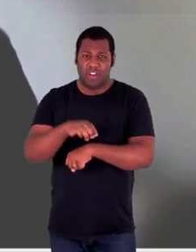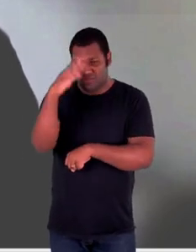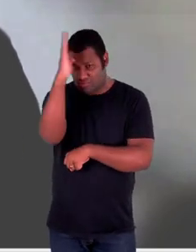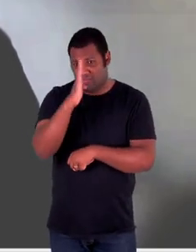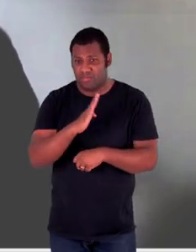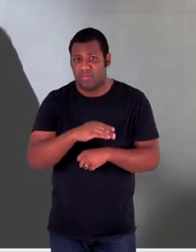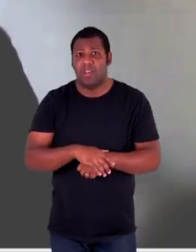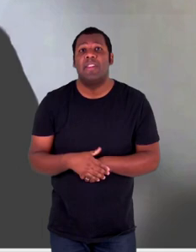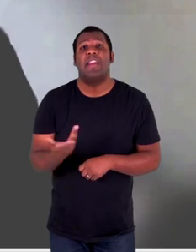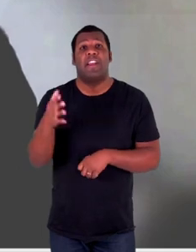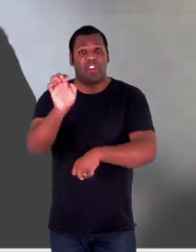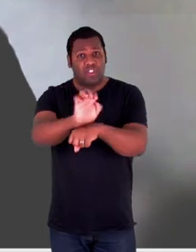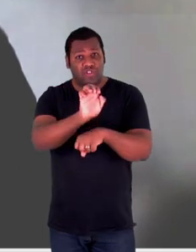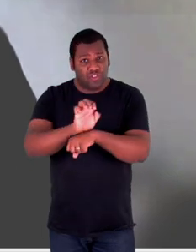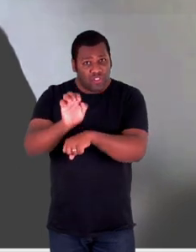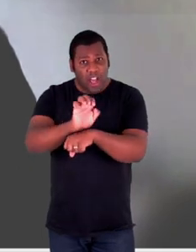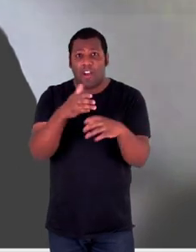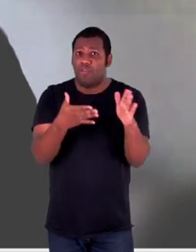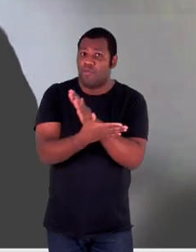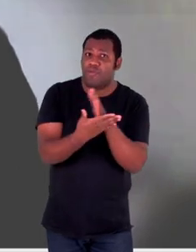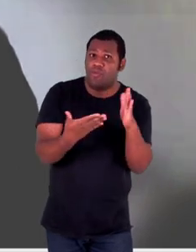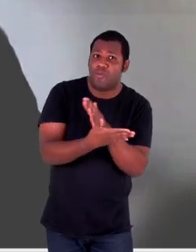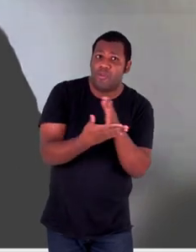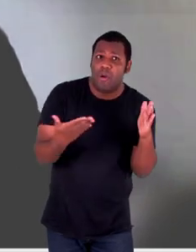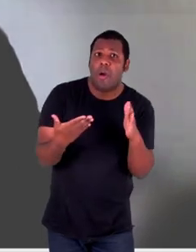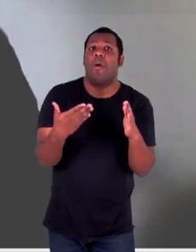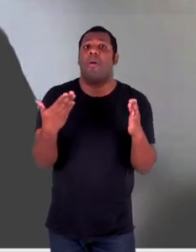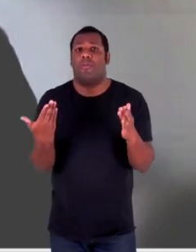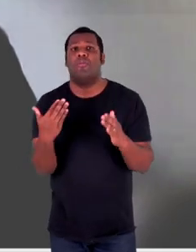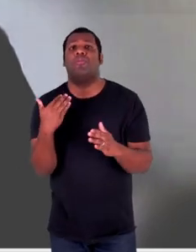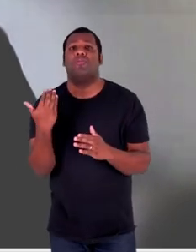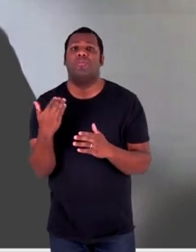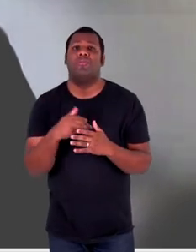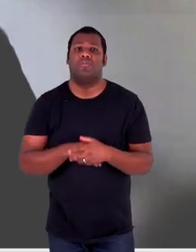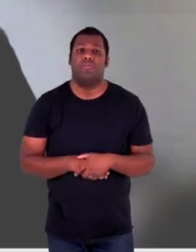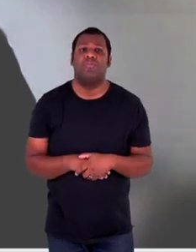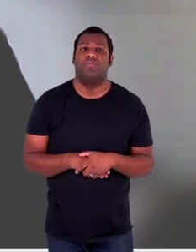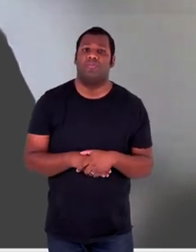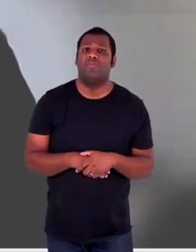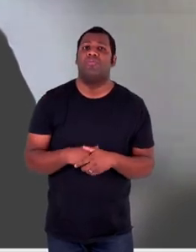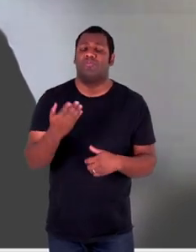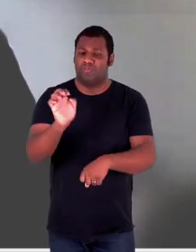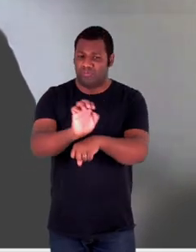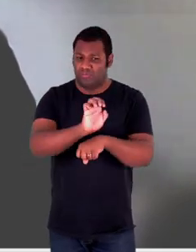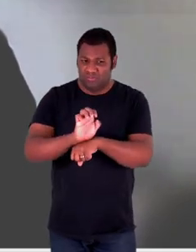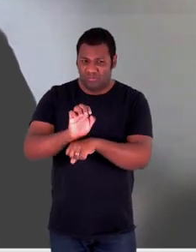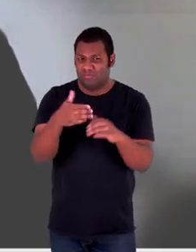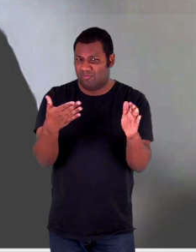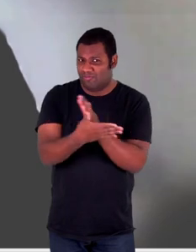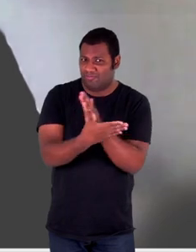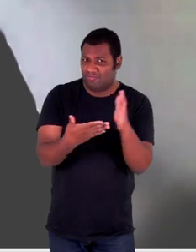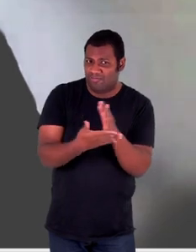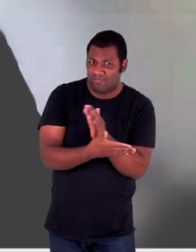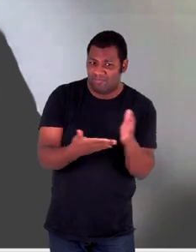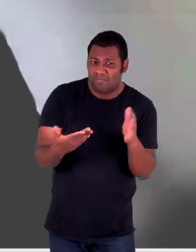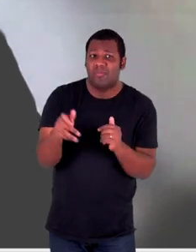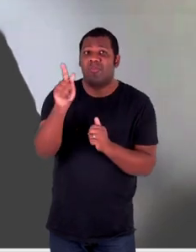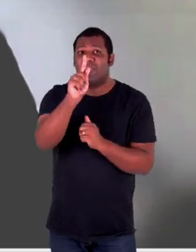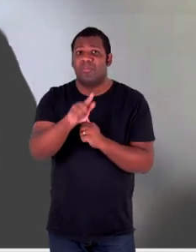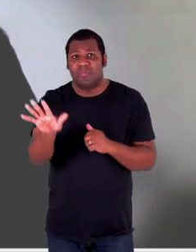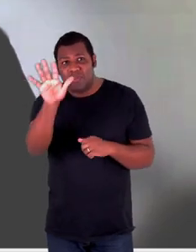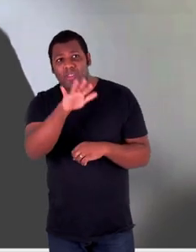avançados, outros que ainda se encontram em etapas distintas de implementação dos seus centros, mas, de uma maneira geral, é possível